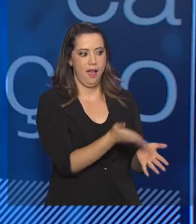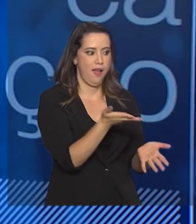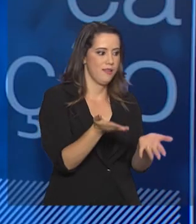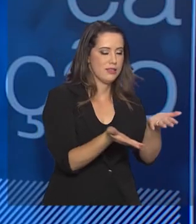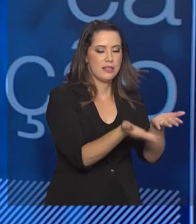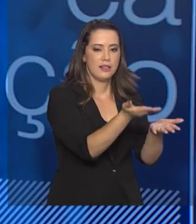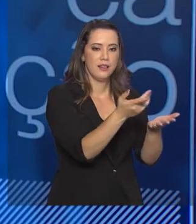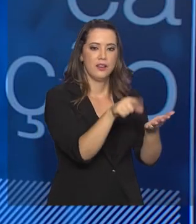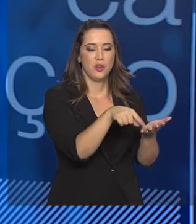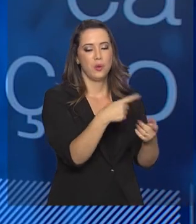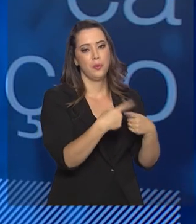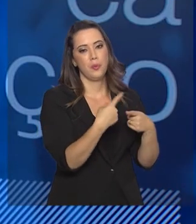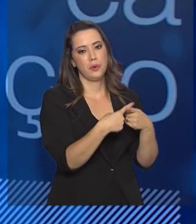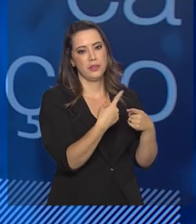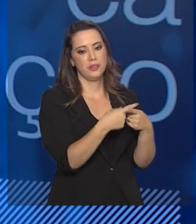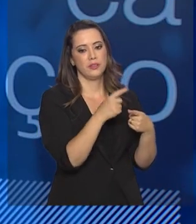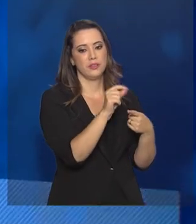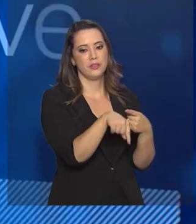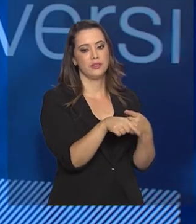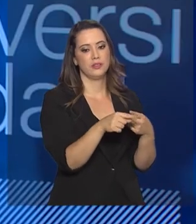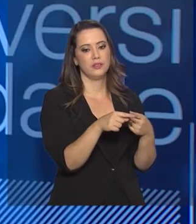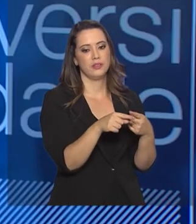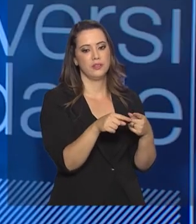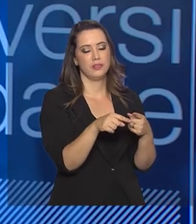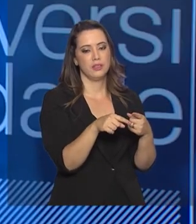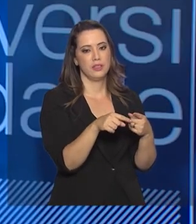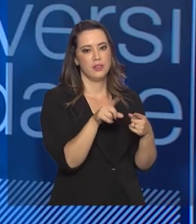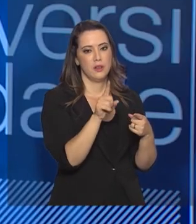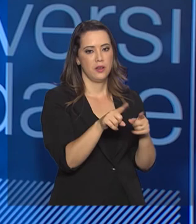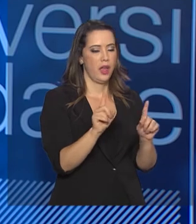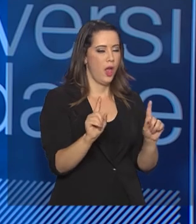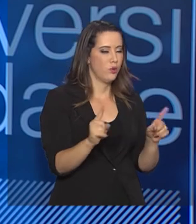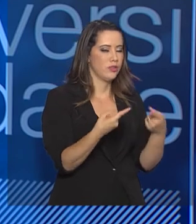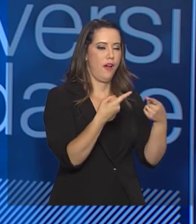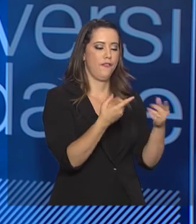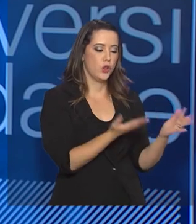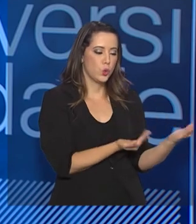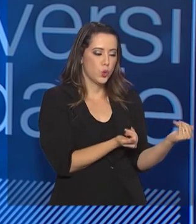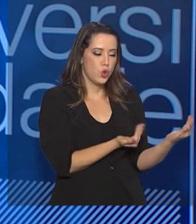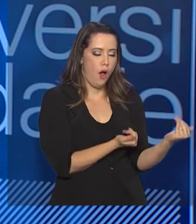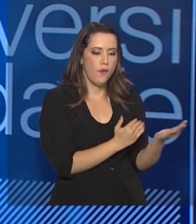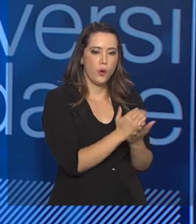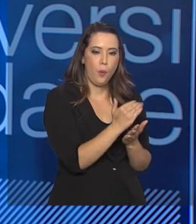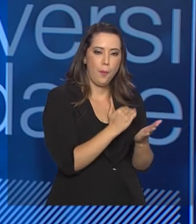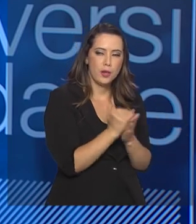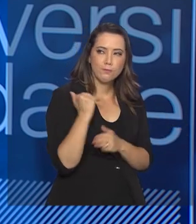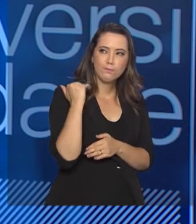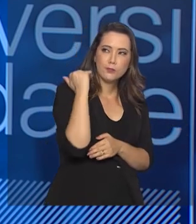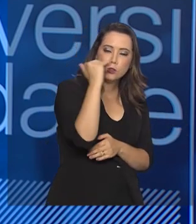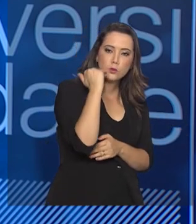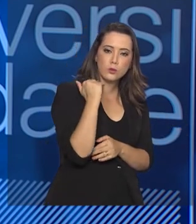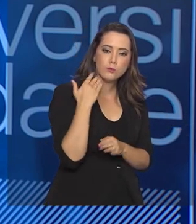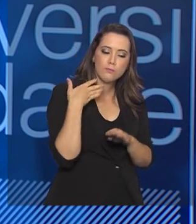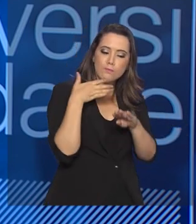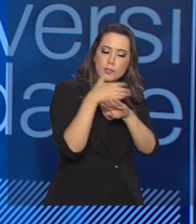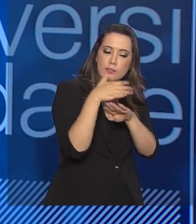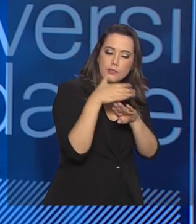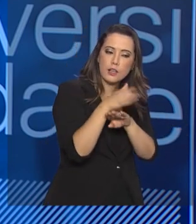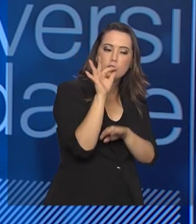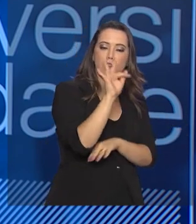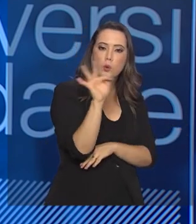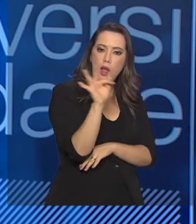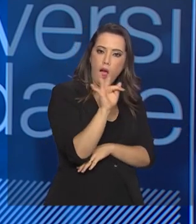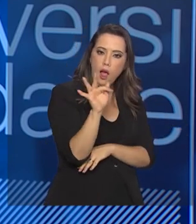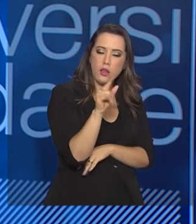É a concretização do desafio do jovem, né? É o início da vida adulta, é a passagem para a faculdade,